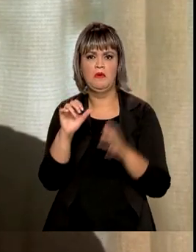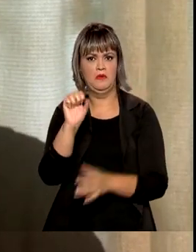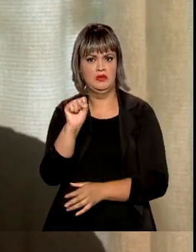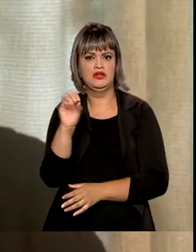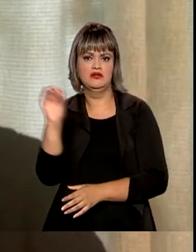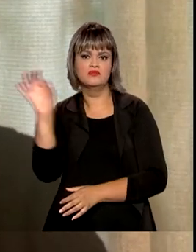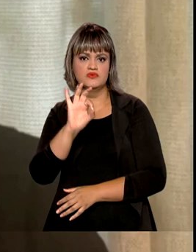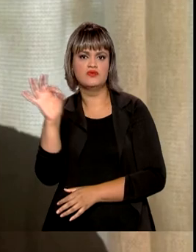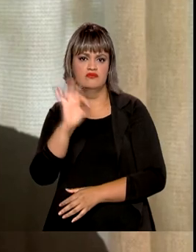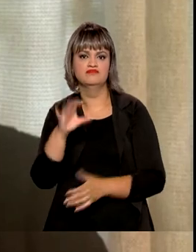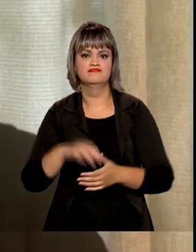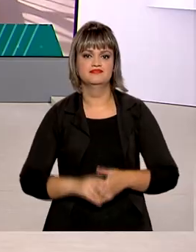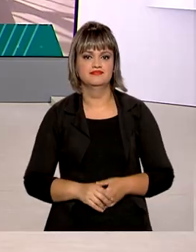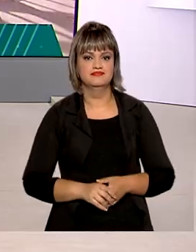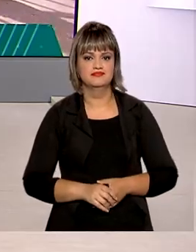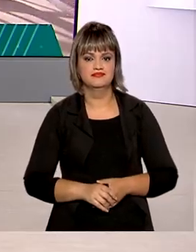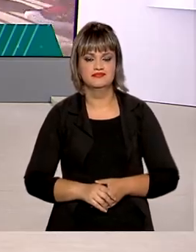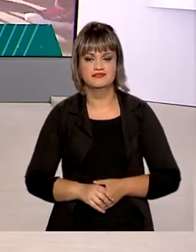80%.